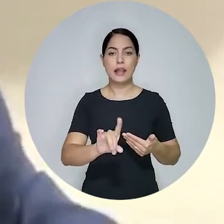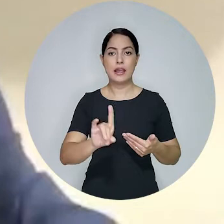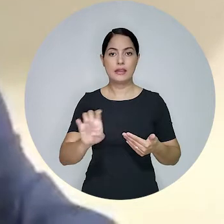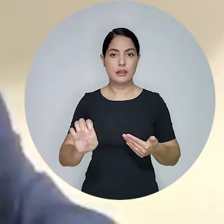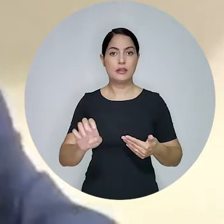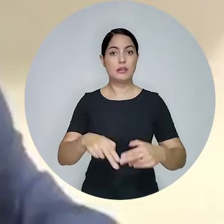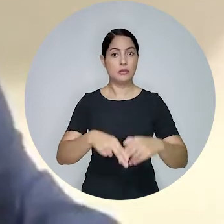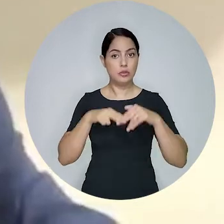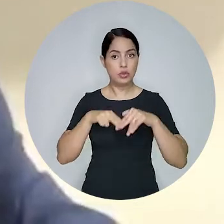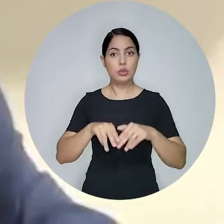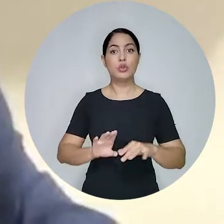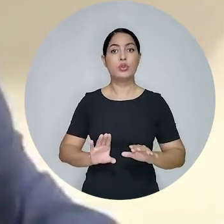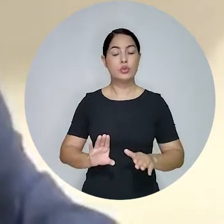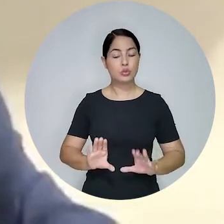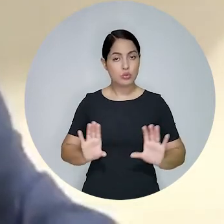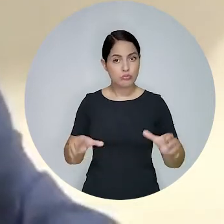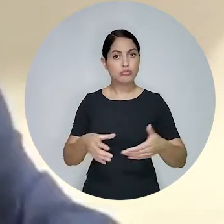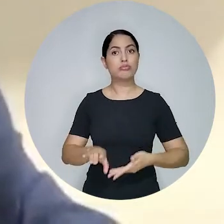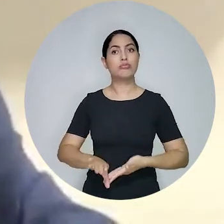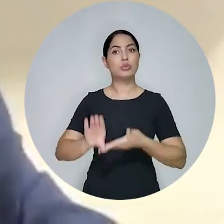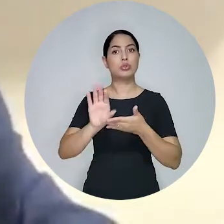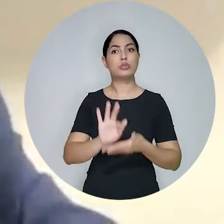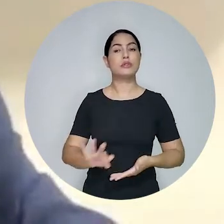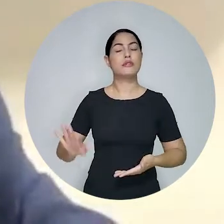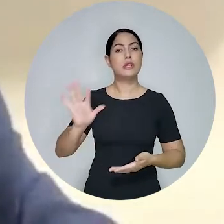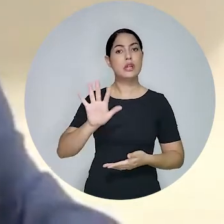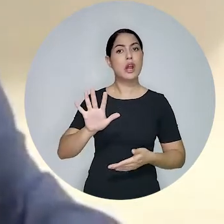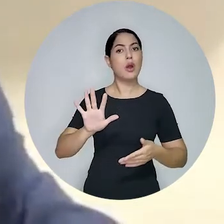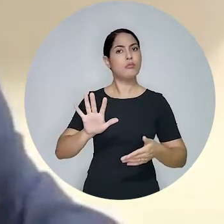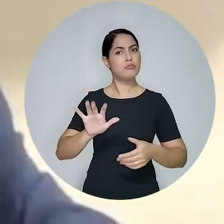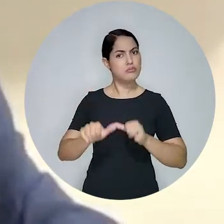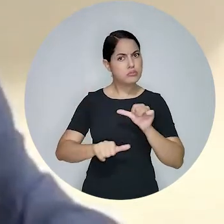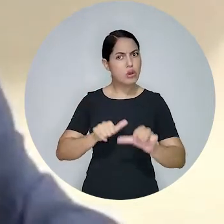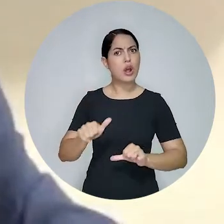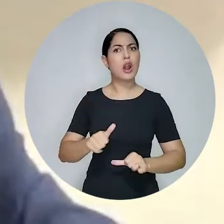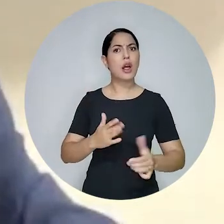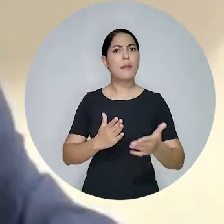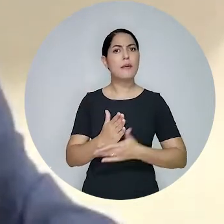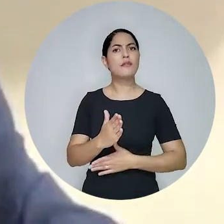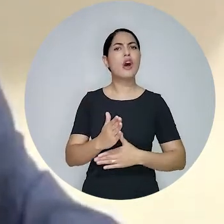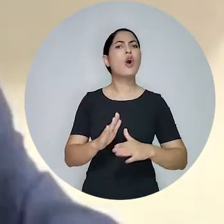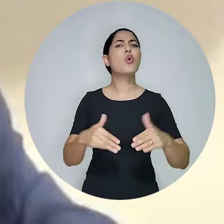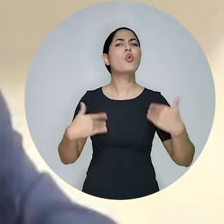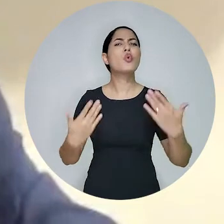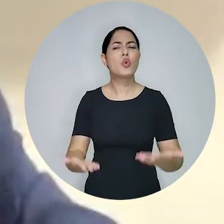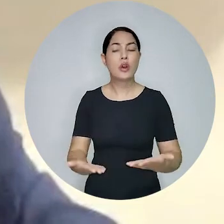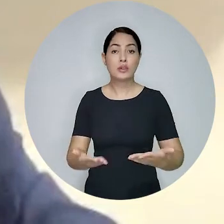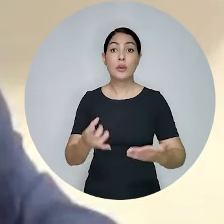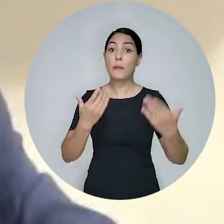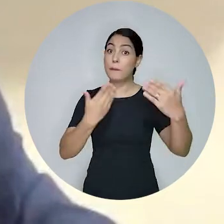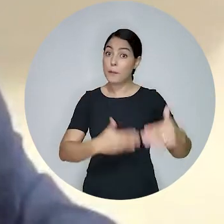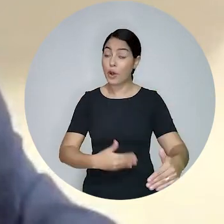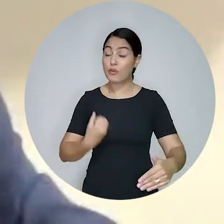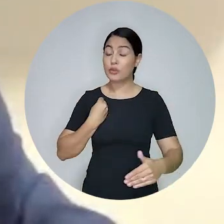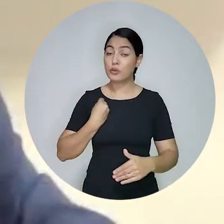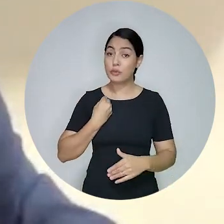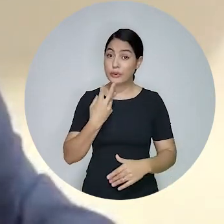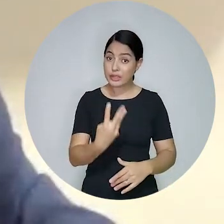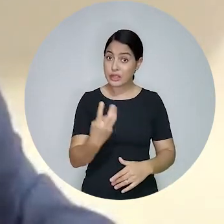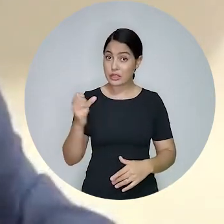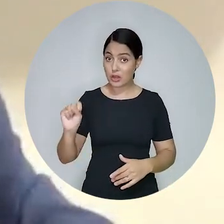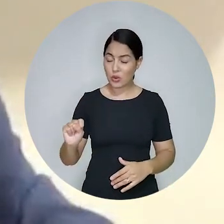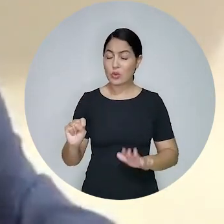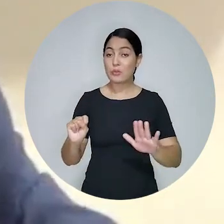candidatos. E para isso, foi deliberado no Conselho Federal que essas mudanças aprovadas são aplicadas apenas a partir do exame